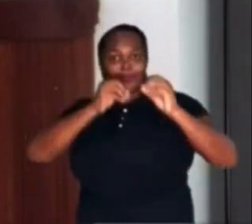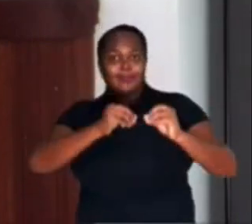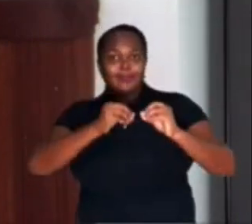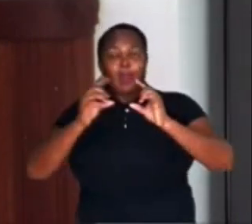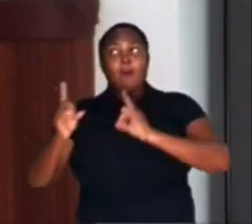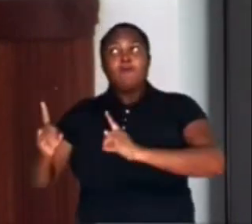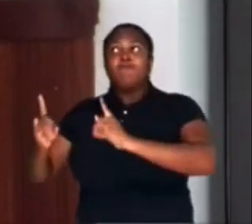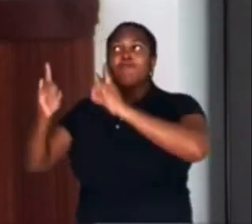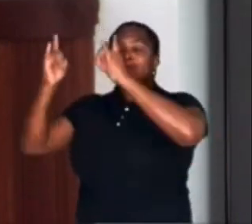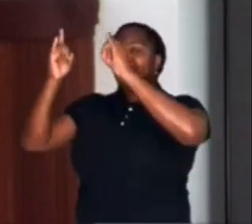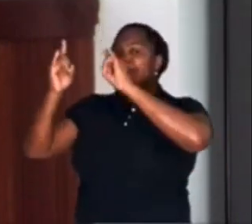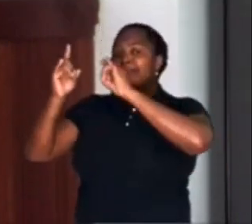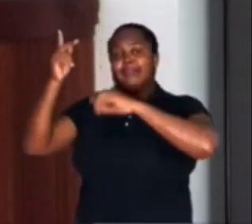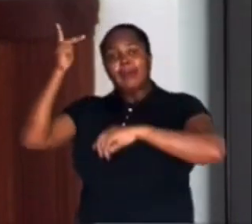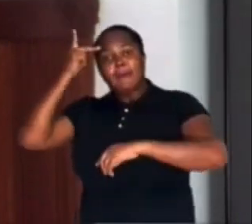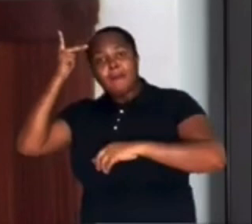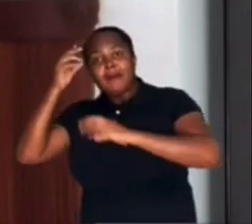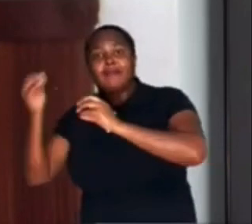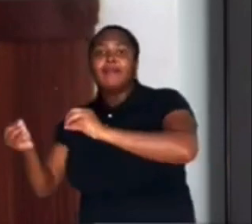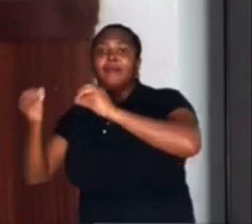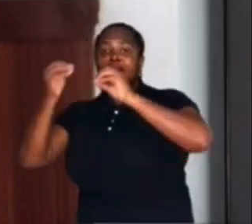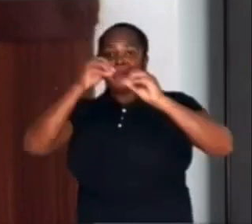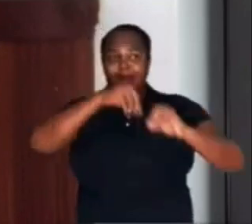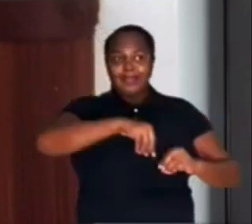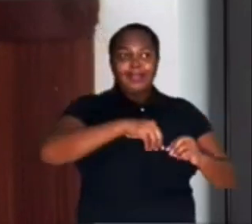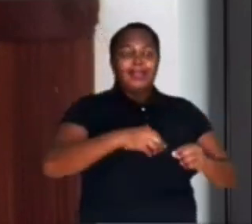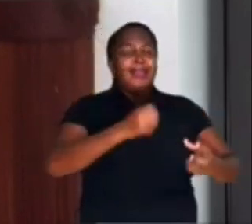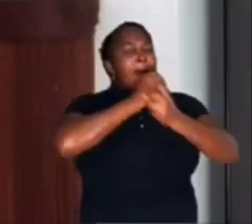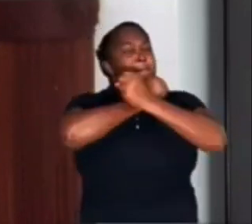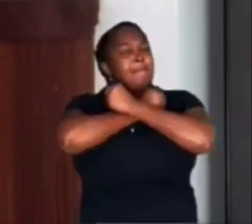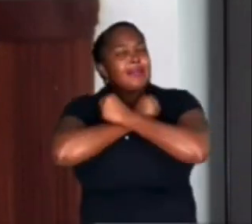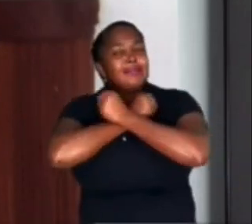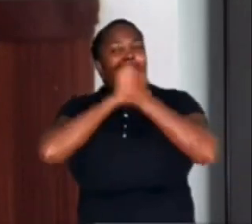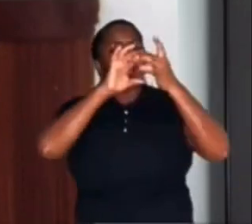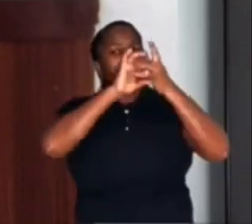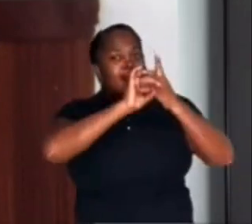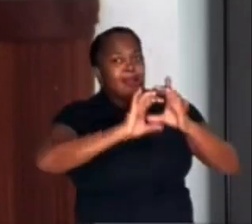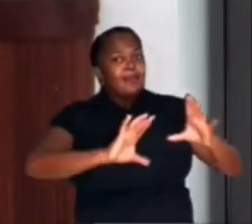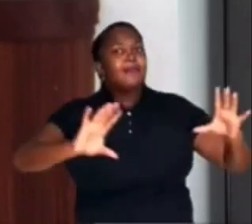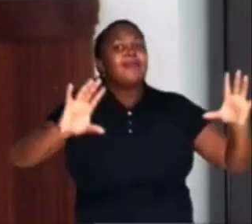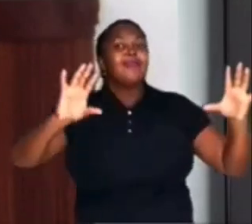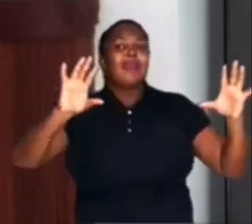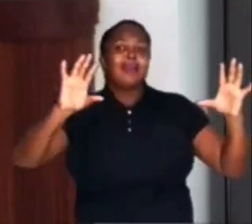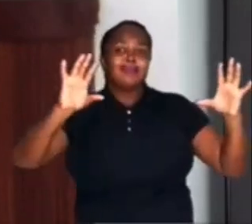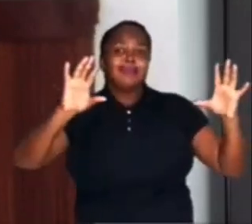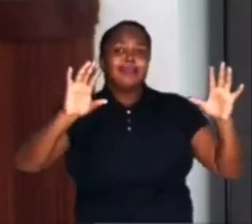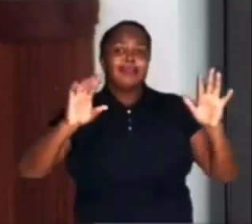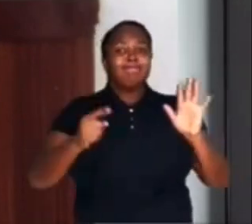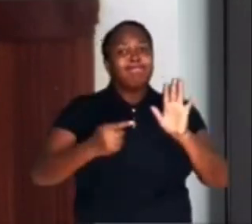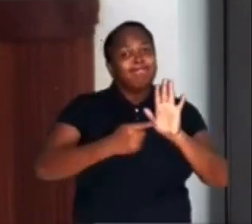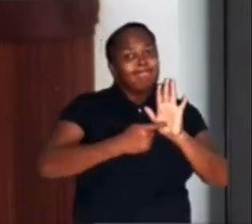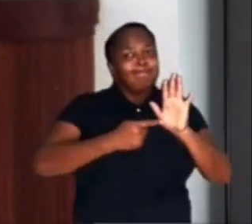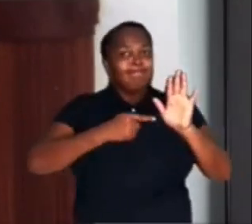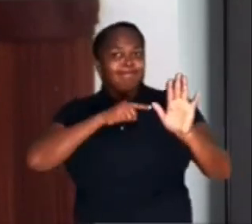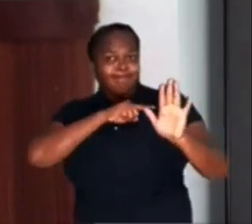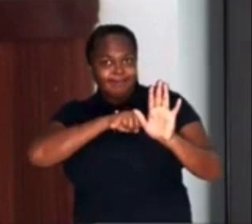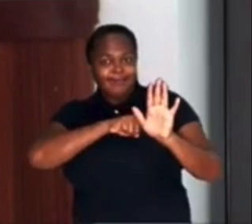para abraçar pela primeira vez a liberdade. Estou parafraseando, de certa forma, o escritor Jorge Amado.